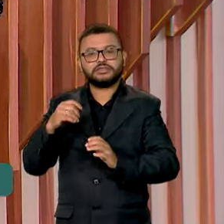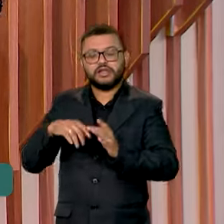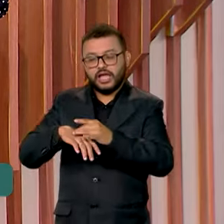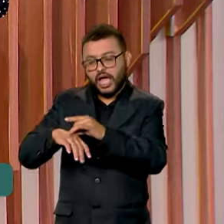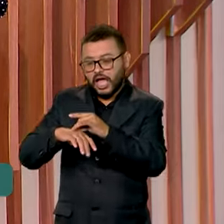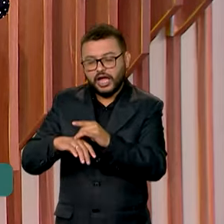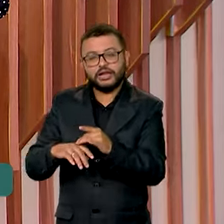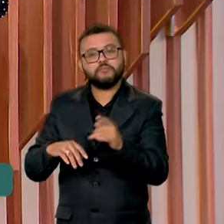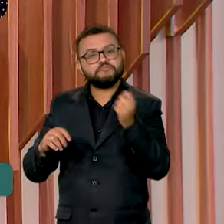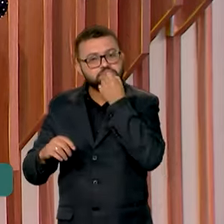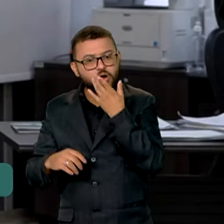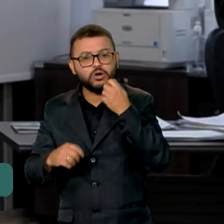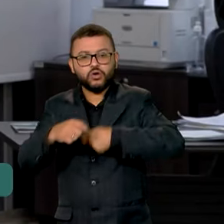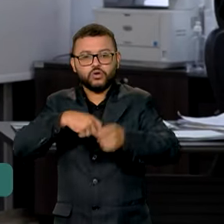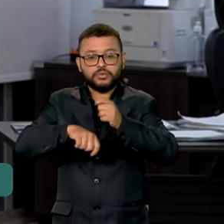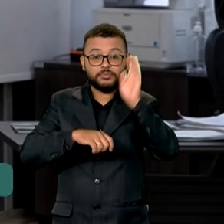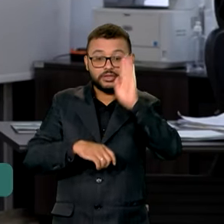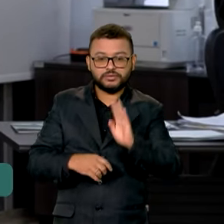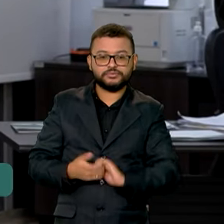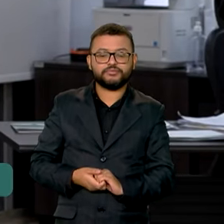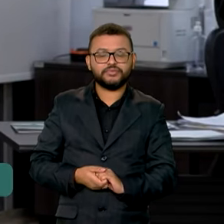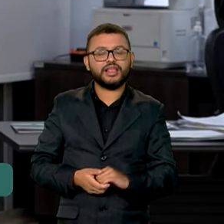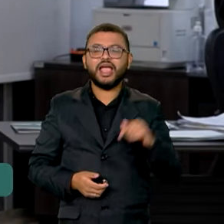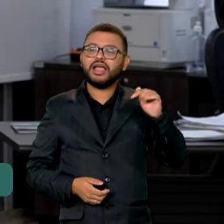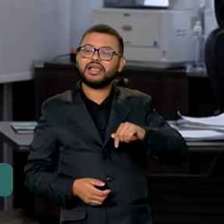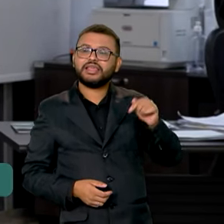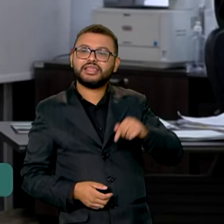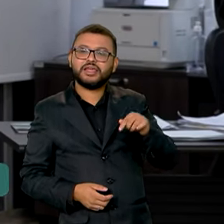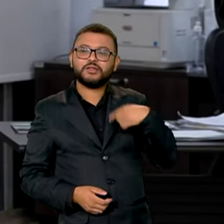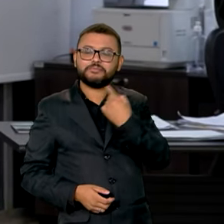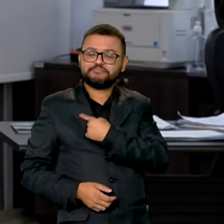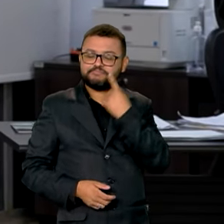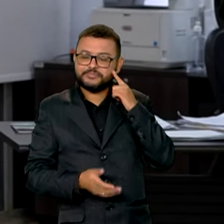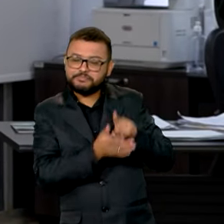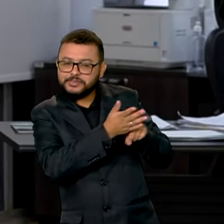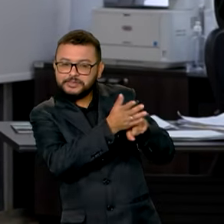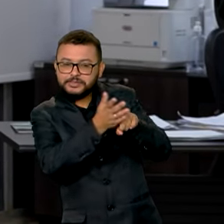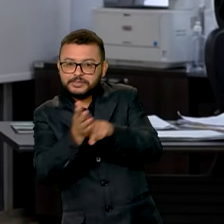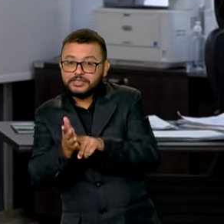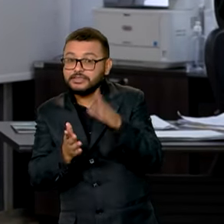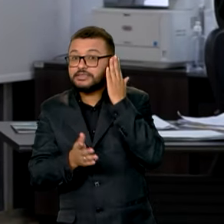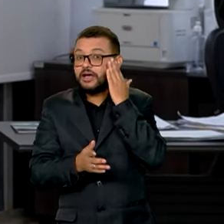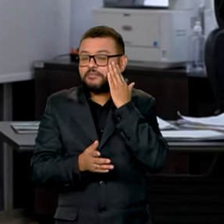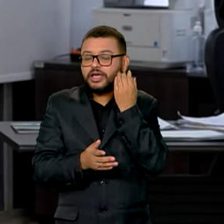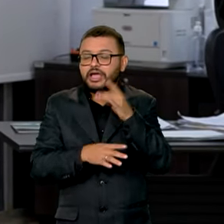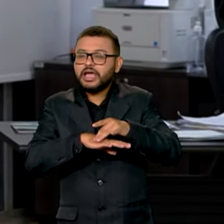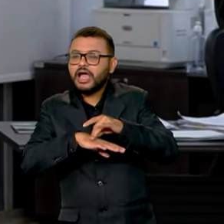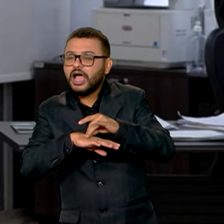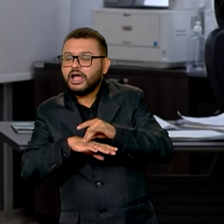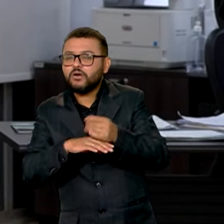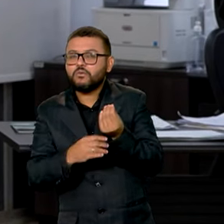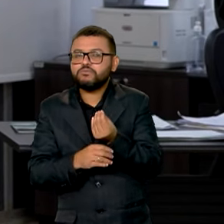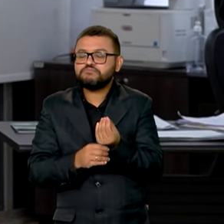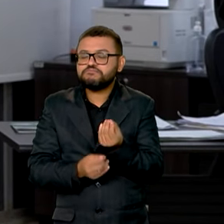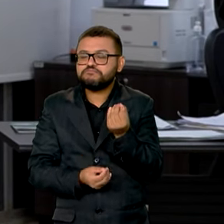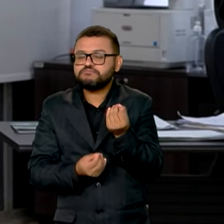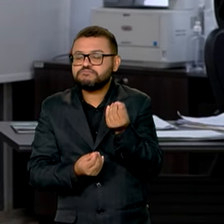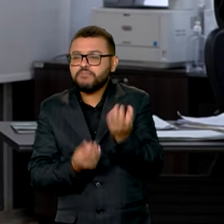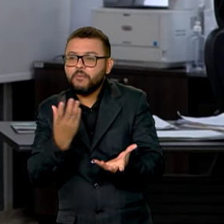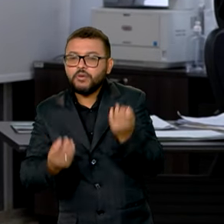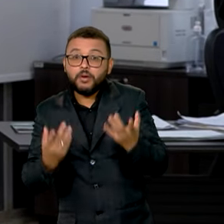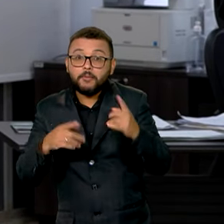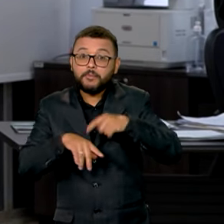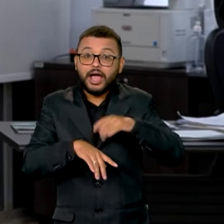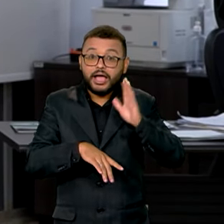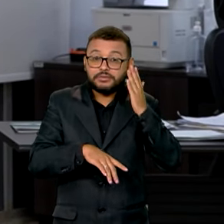para a economia brasileira. A Conab também faz levantamento sob previsão de produção de carnes. E levando em conta as